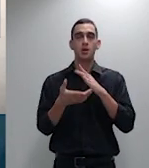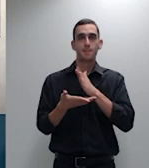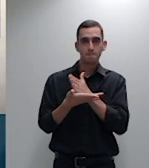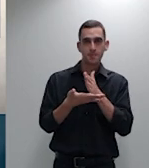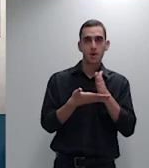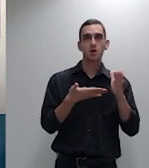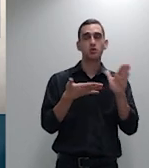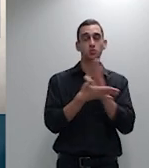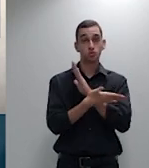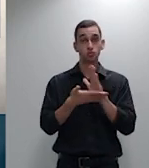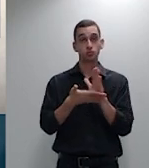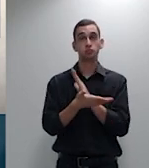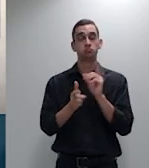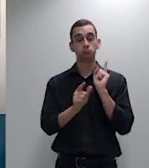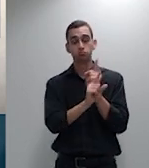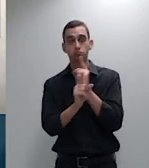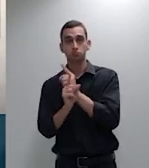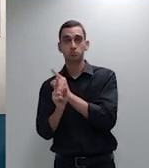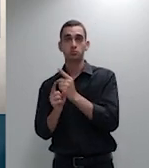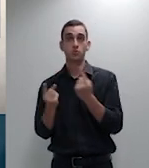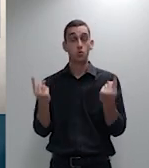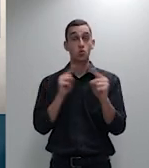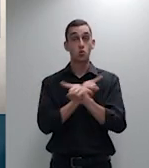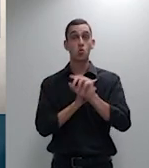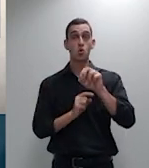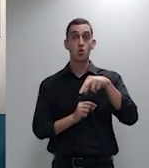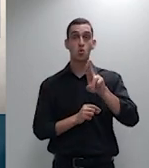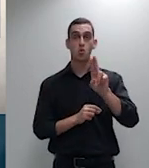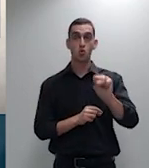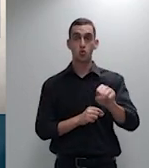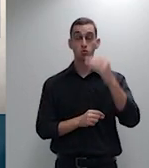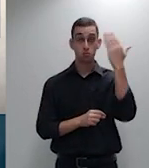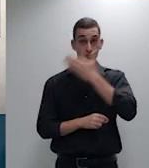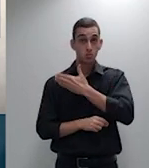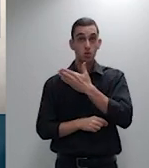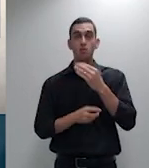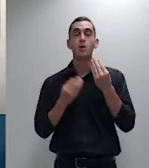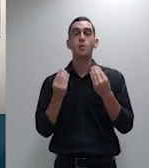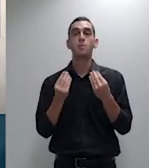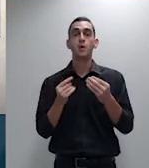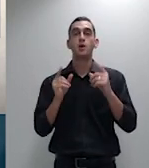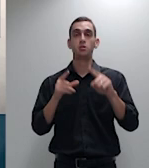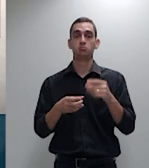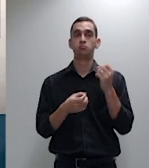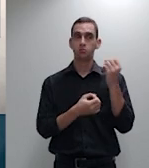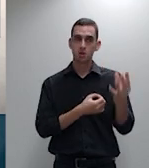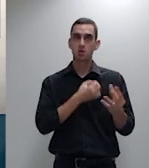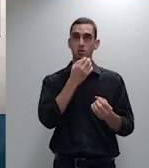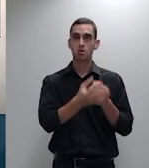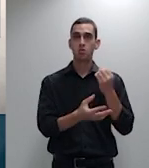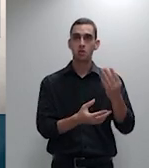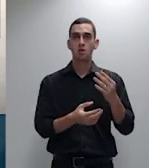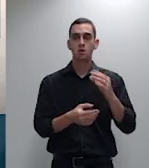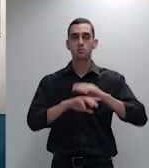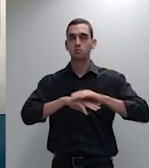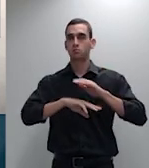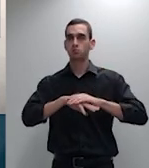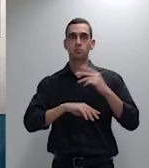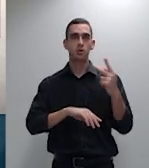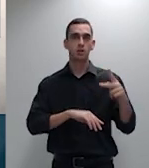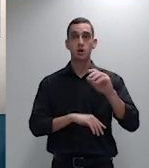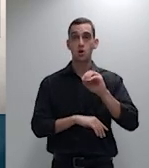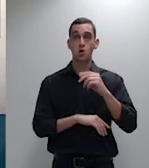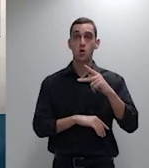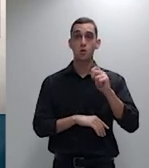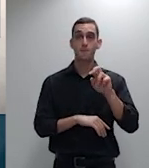do ônus da prova para que fosse atribuído à operadora o ônus de provar a existência de base